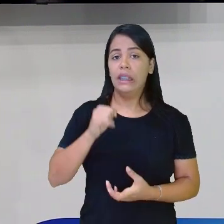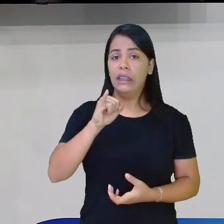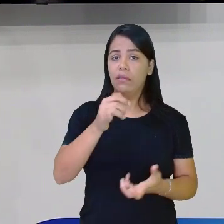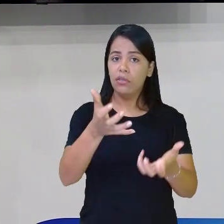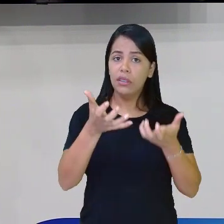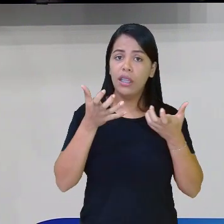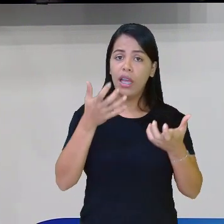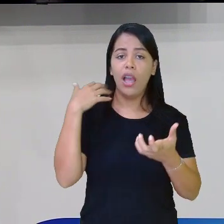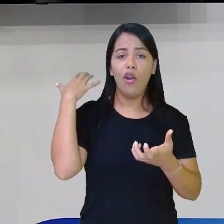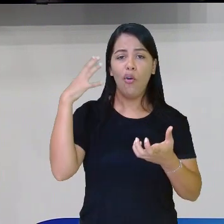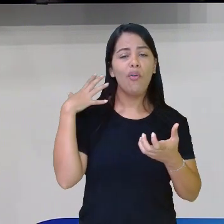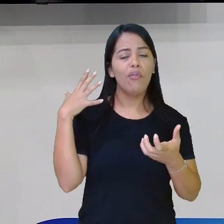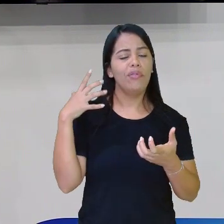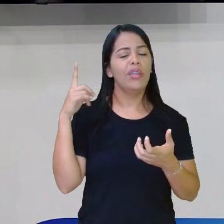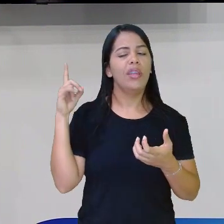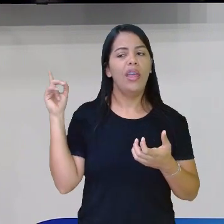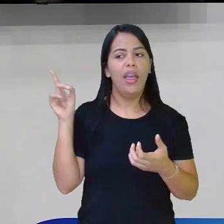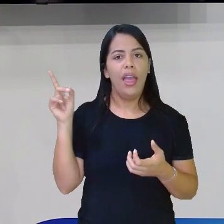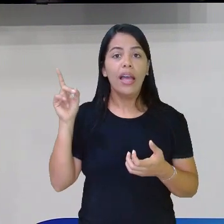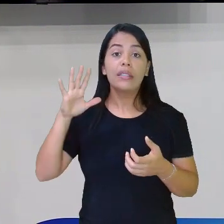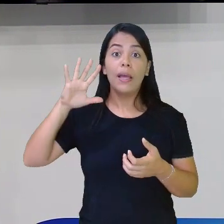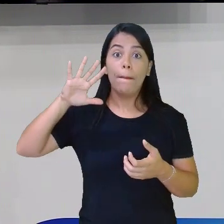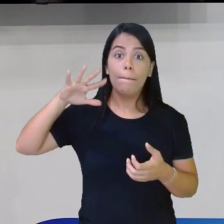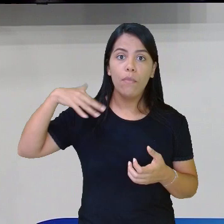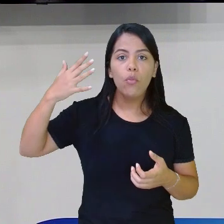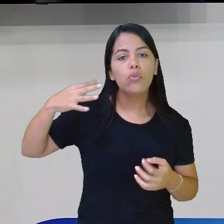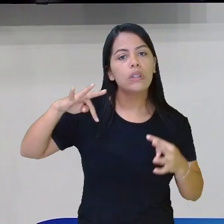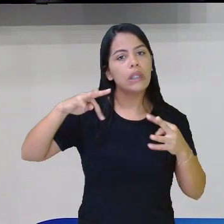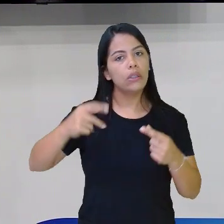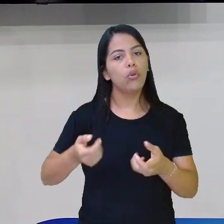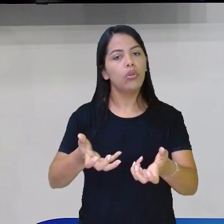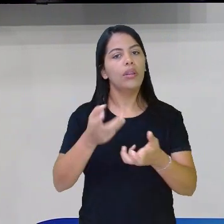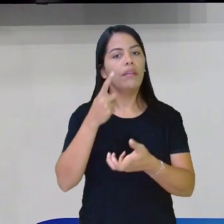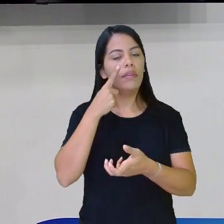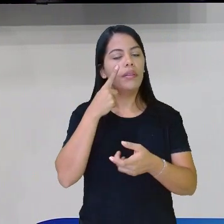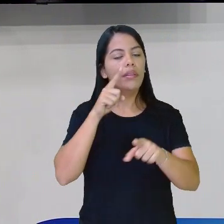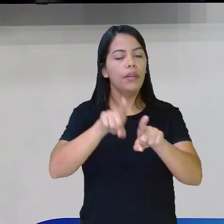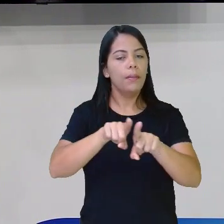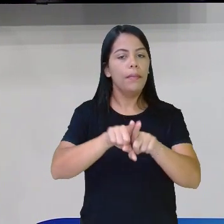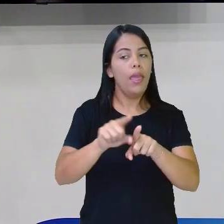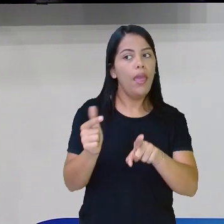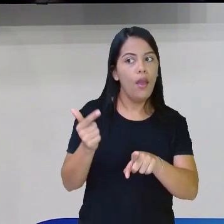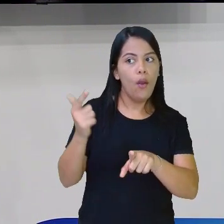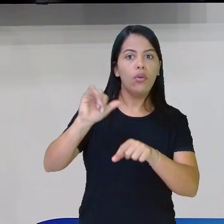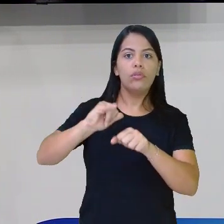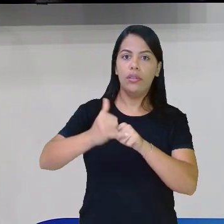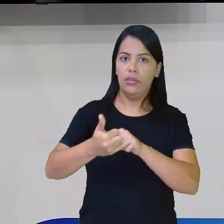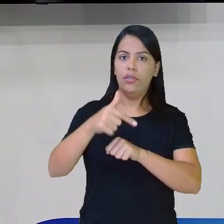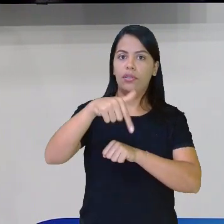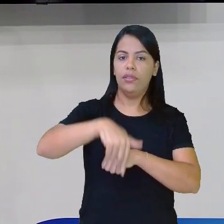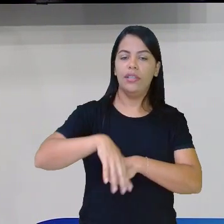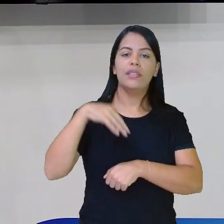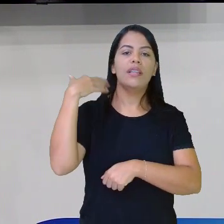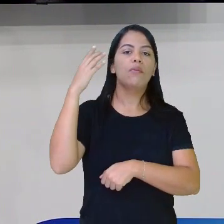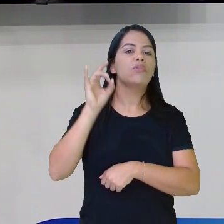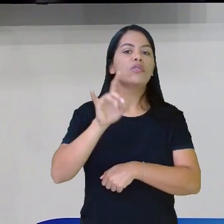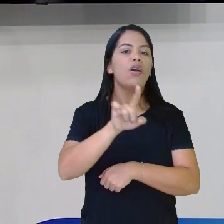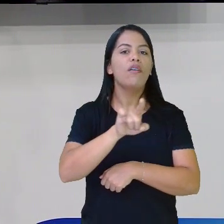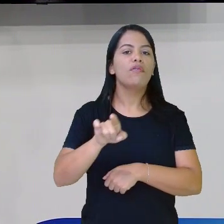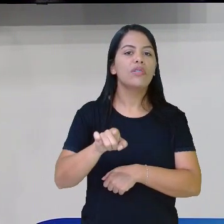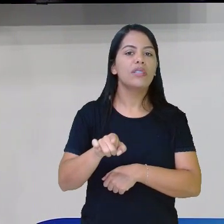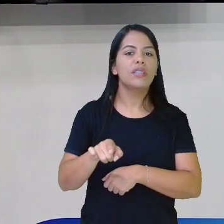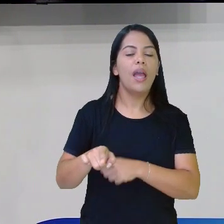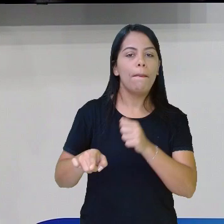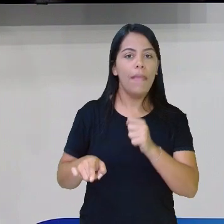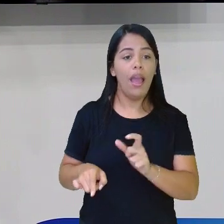a música todinha, não é? E verificar outros adjetivos aí nessa música, só é você apontar a